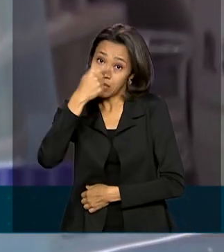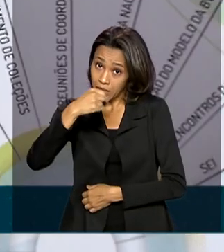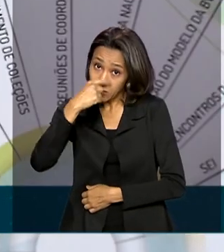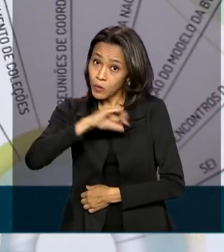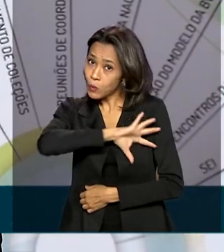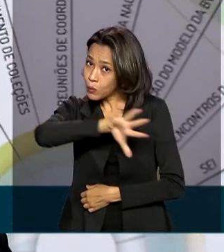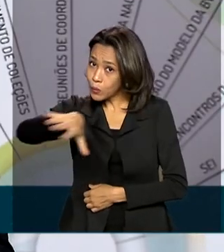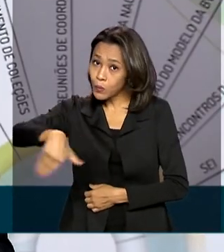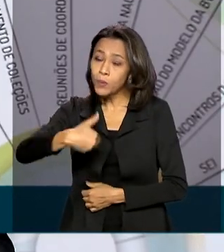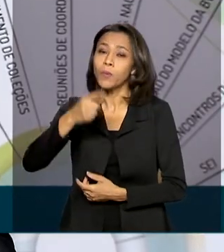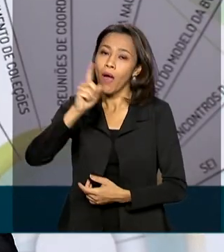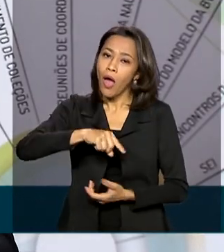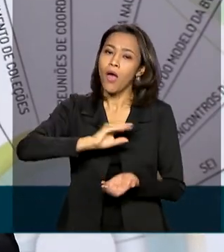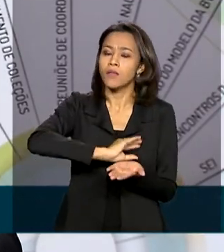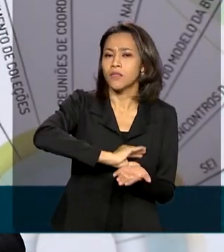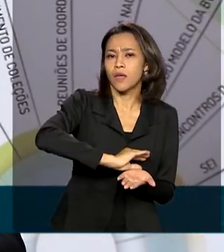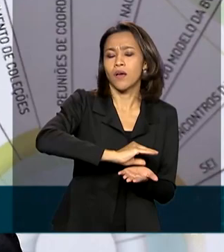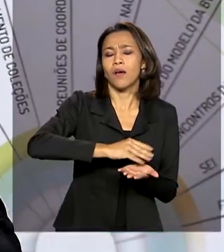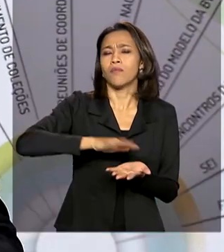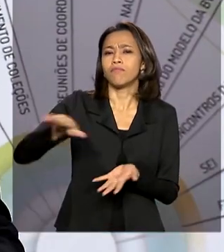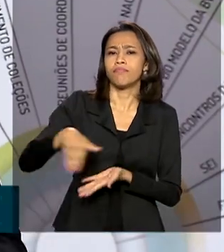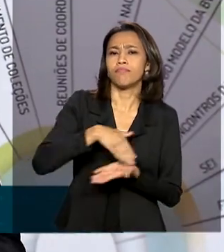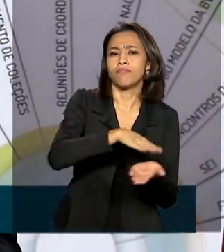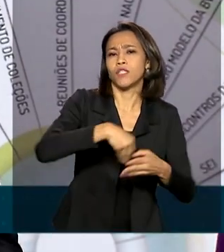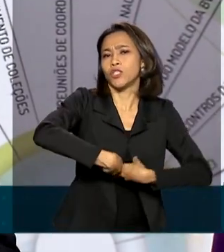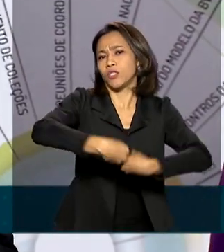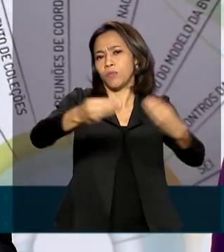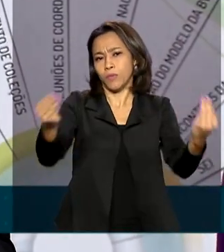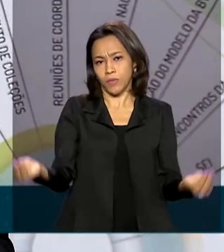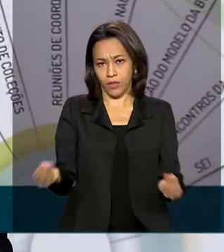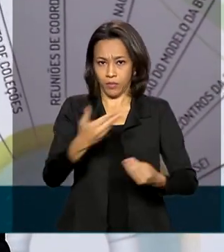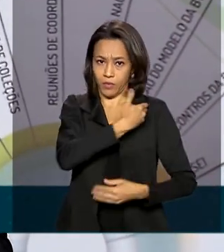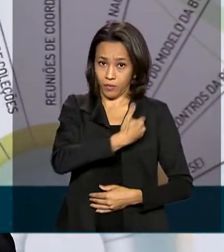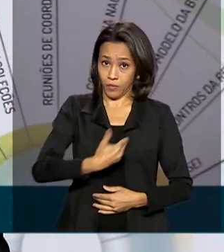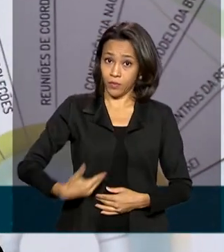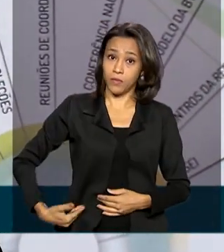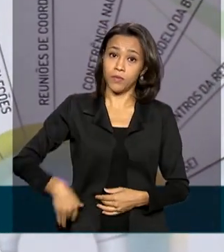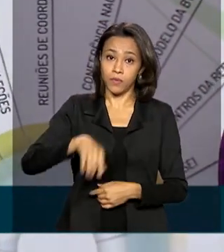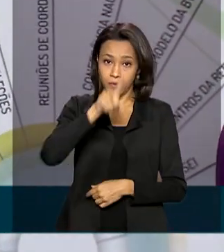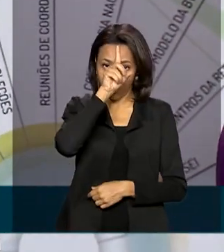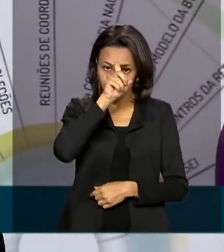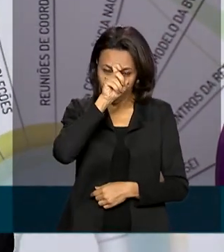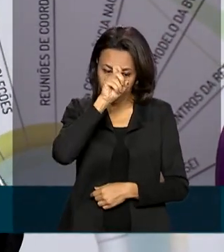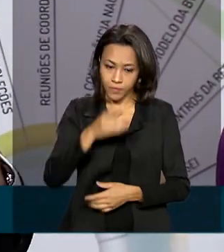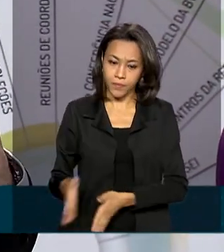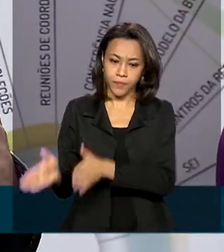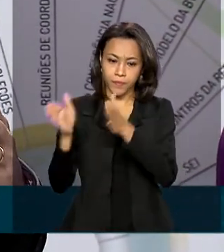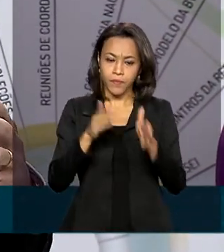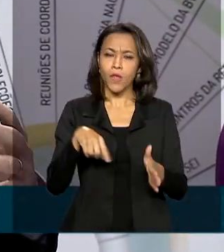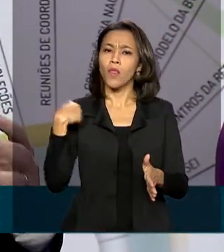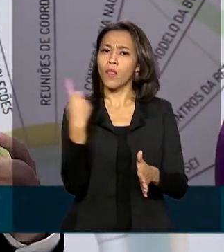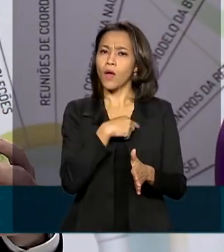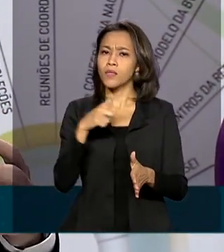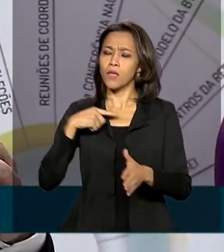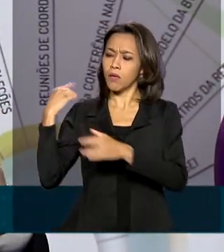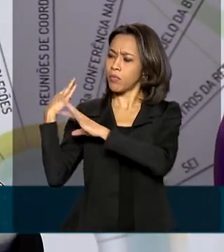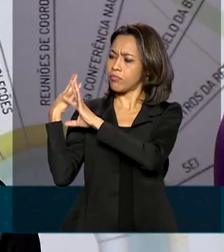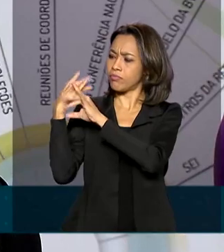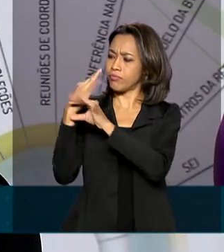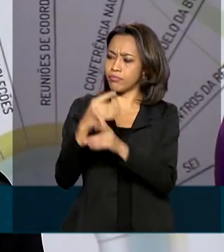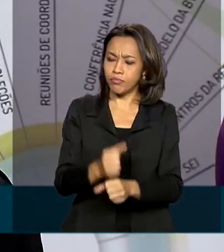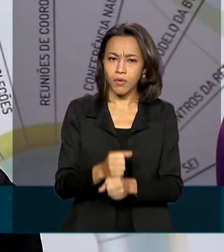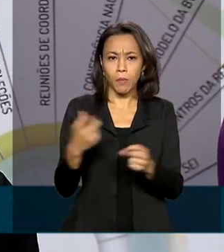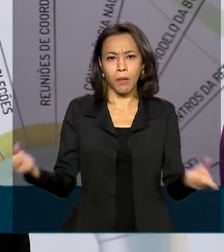ao SUS. Nós temos uma relação muito sólida e histórica entre o Ministério da